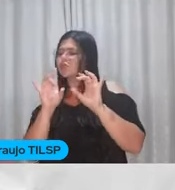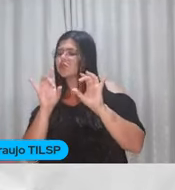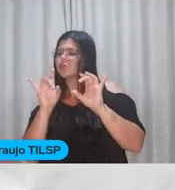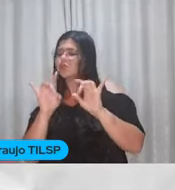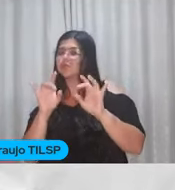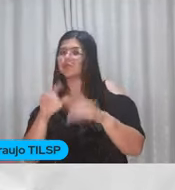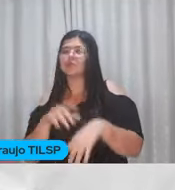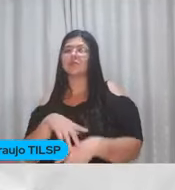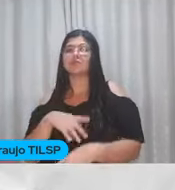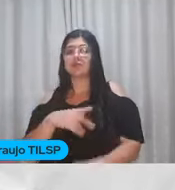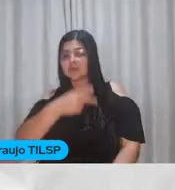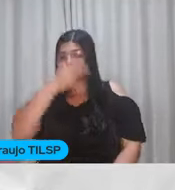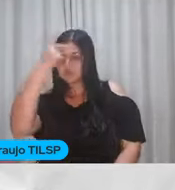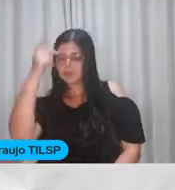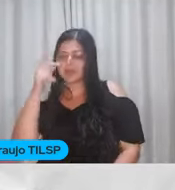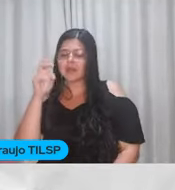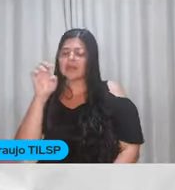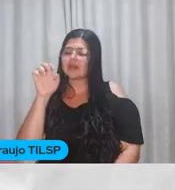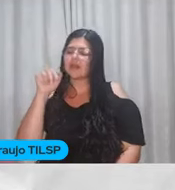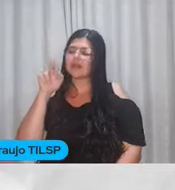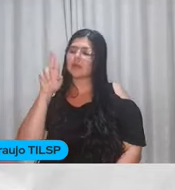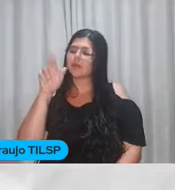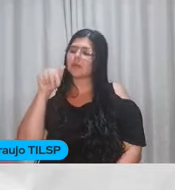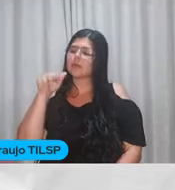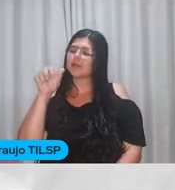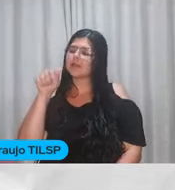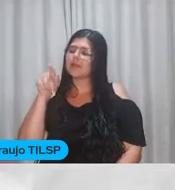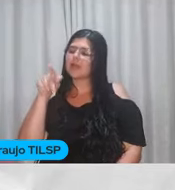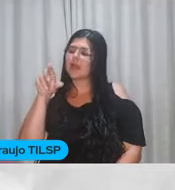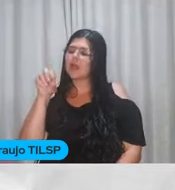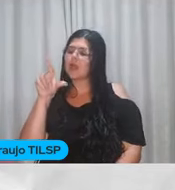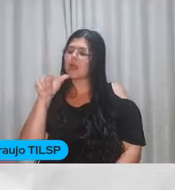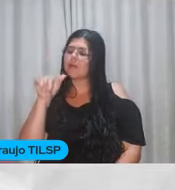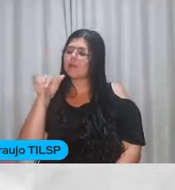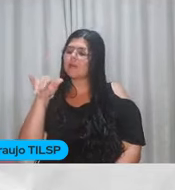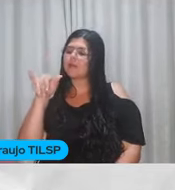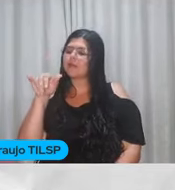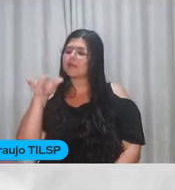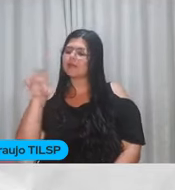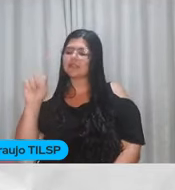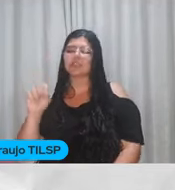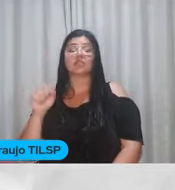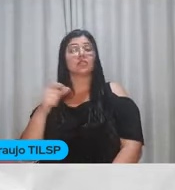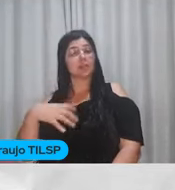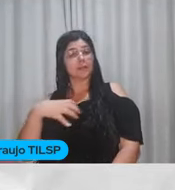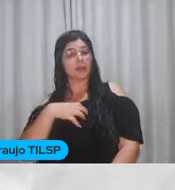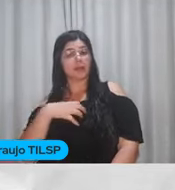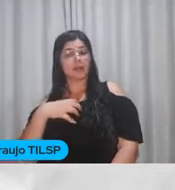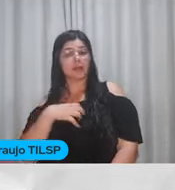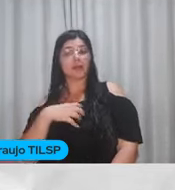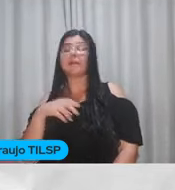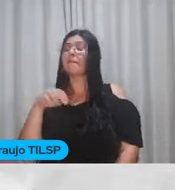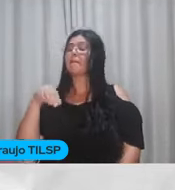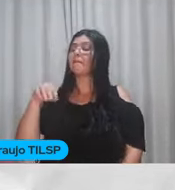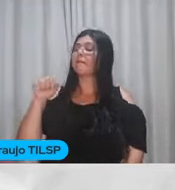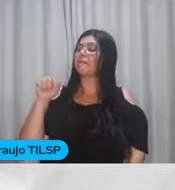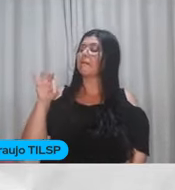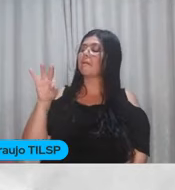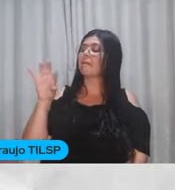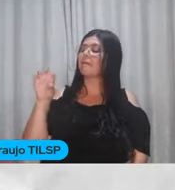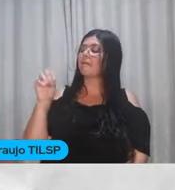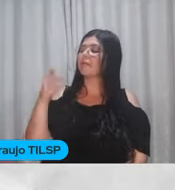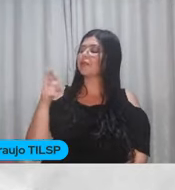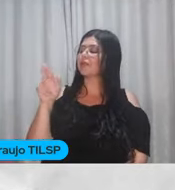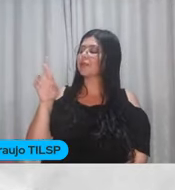Para o pessoal Para de Eunápolis Na Bahia De Rondonópolis No Mato Grosso E eu quero saber Quem